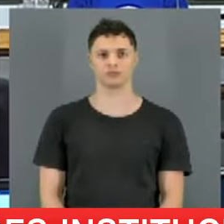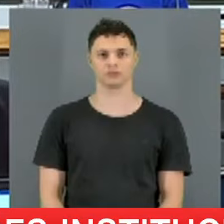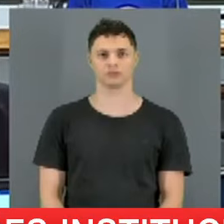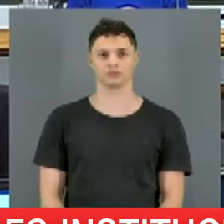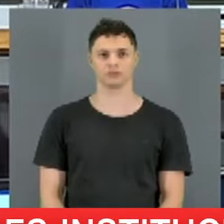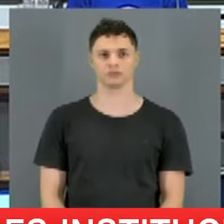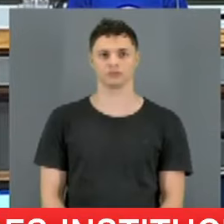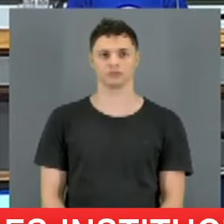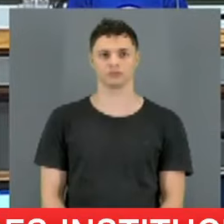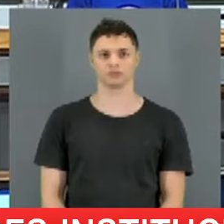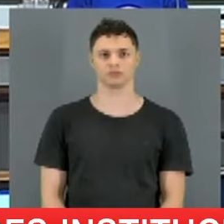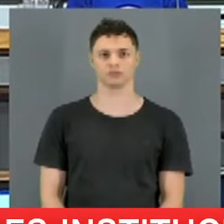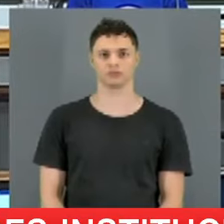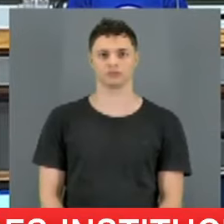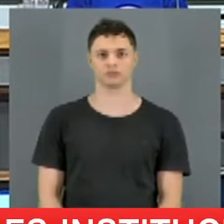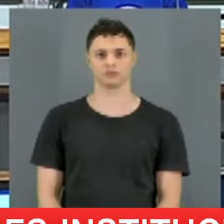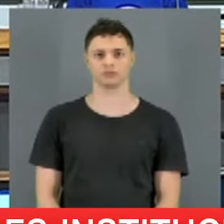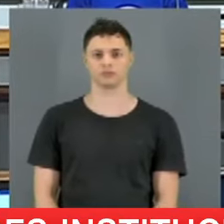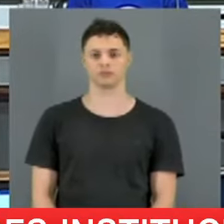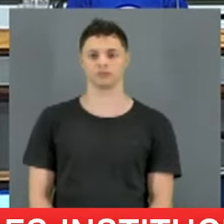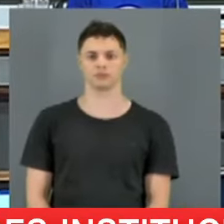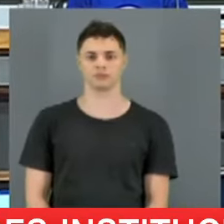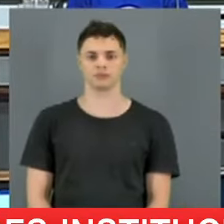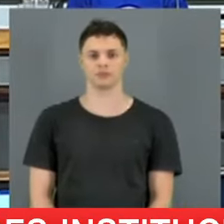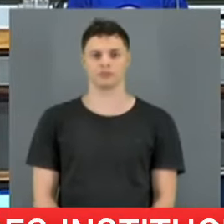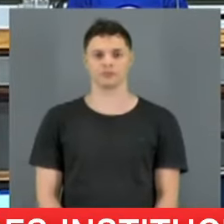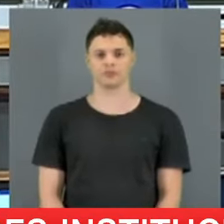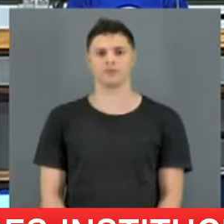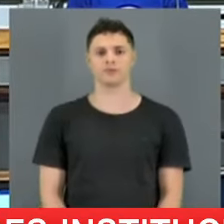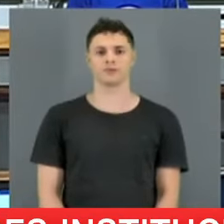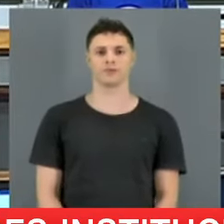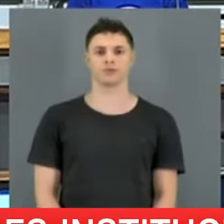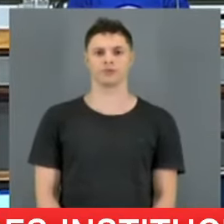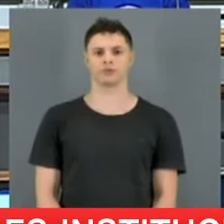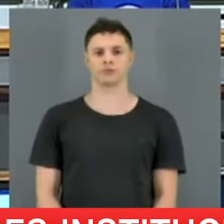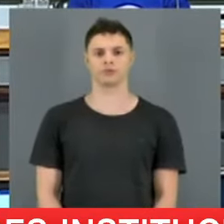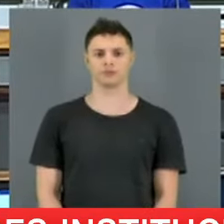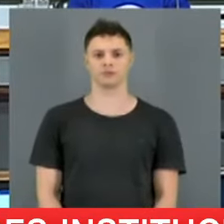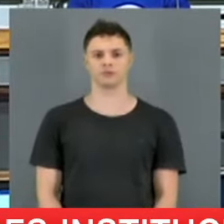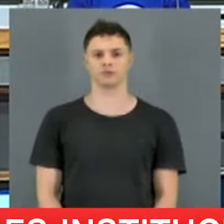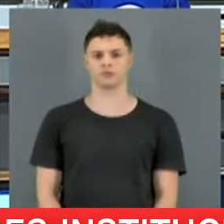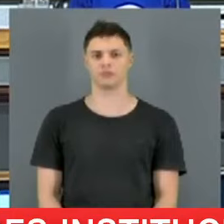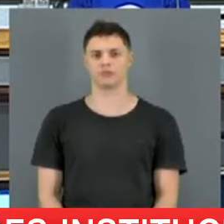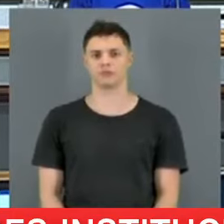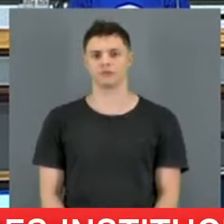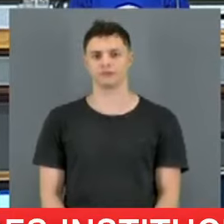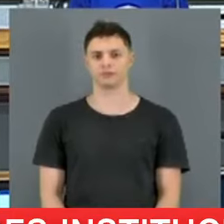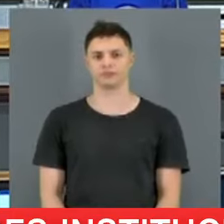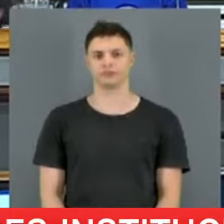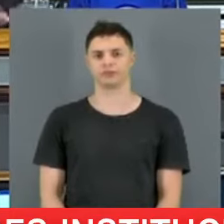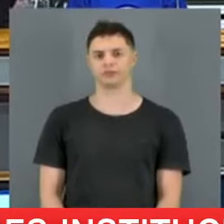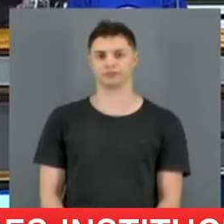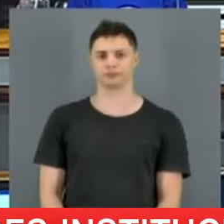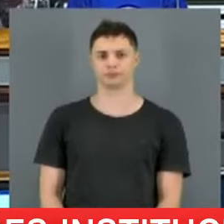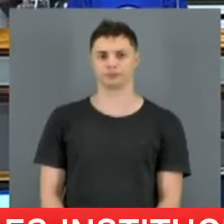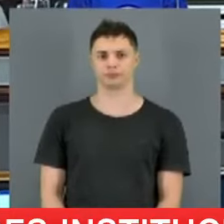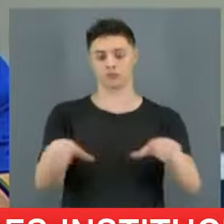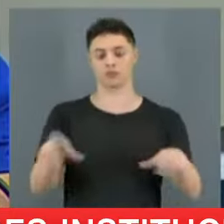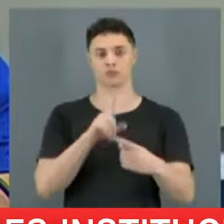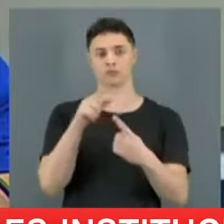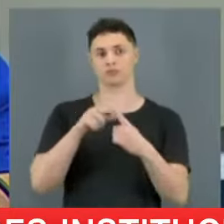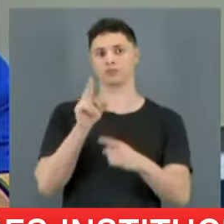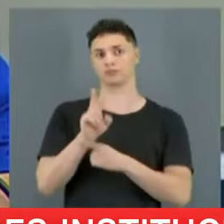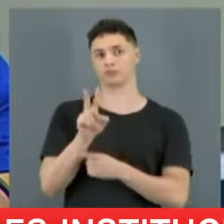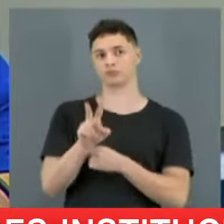que costuma viajar para o litoral, e encontrou uma agenda daquelas que abrem uma possibilidade de vitória política